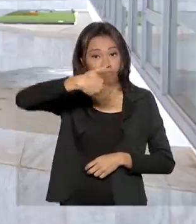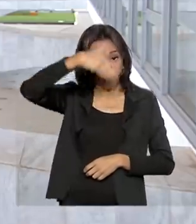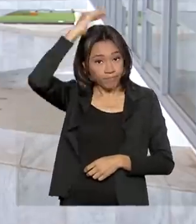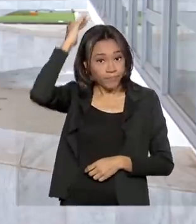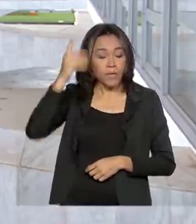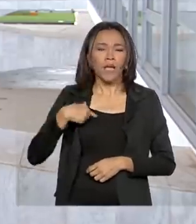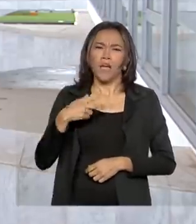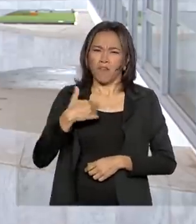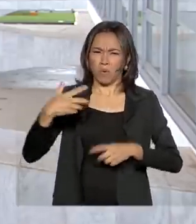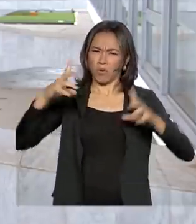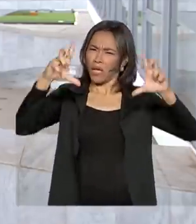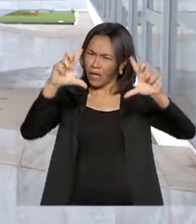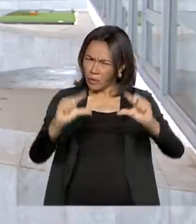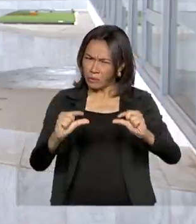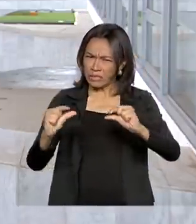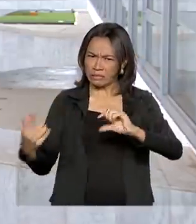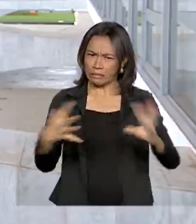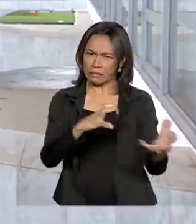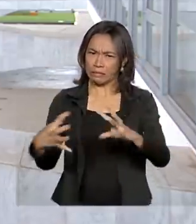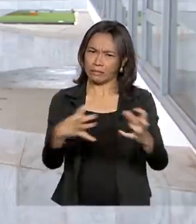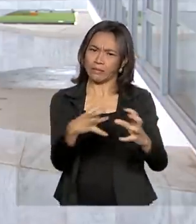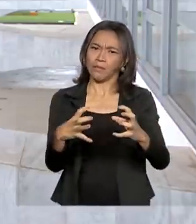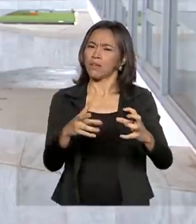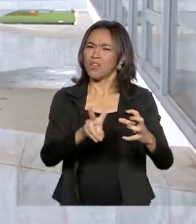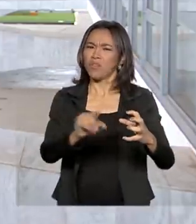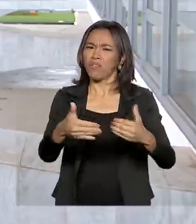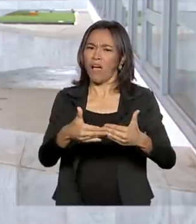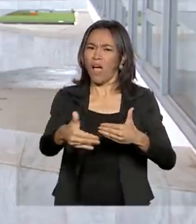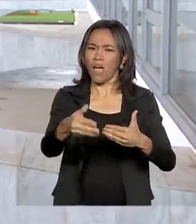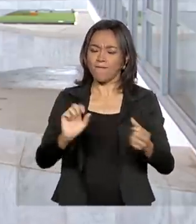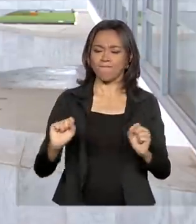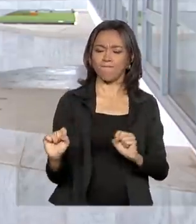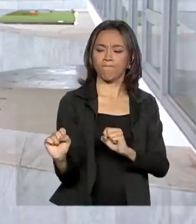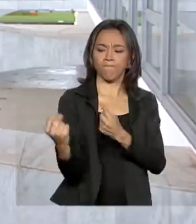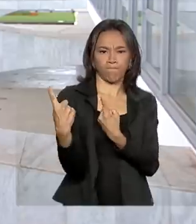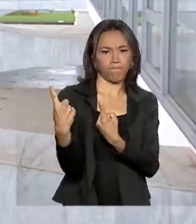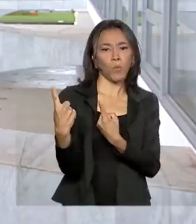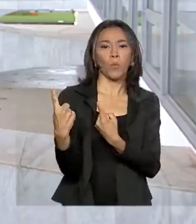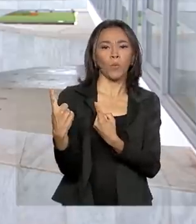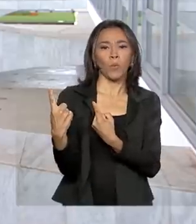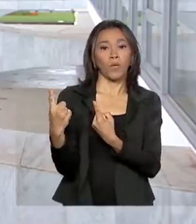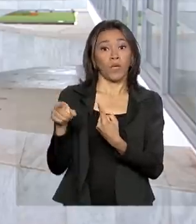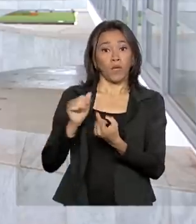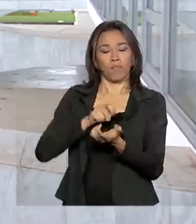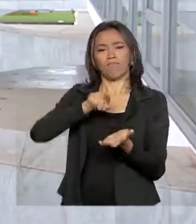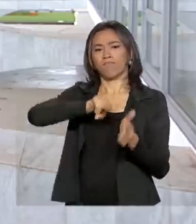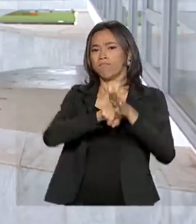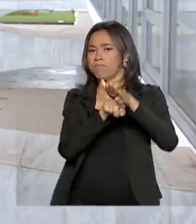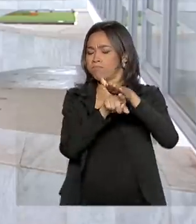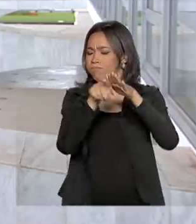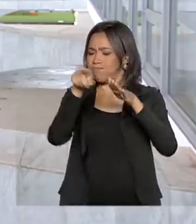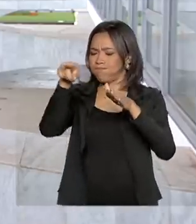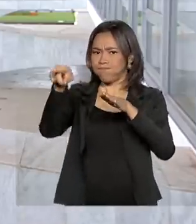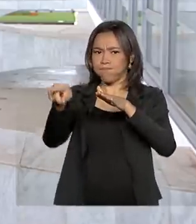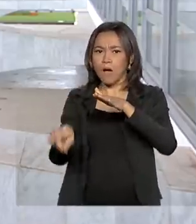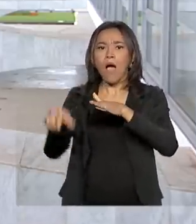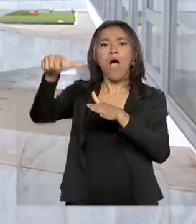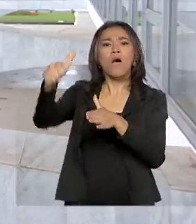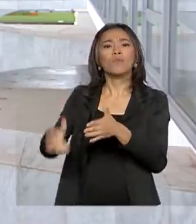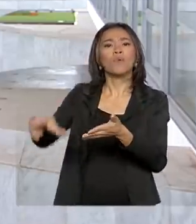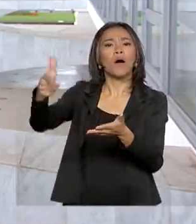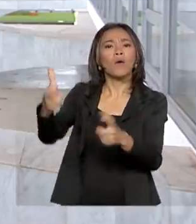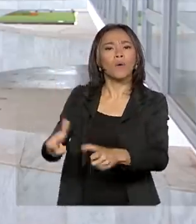tensão entre os dois países ao afirmar que não vai revidar militarmente o ataque a bases americanas no